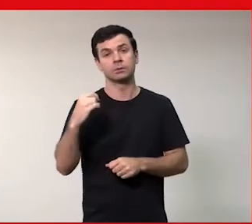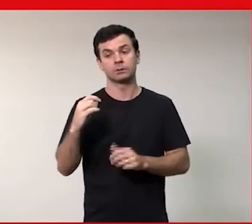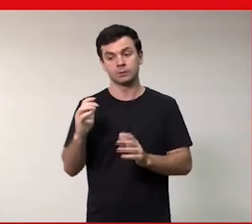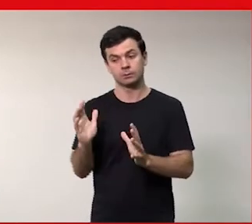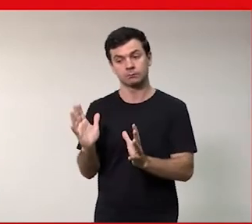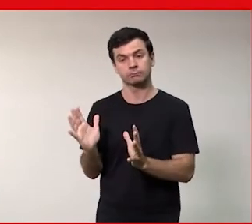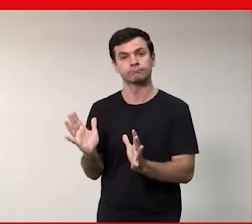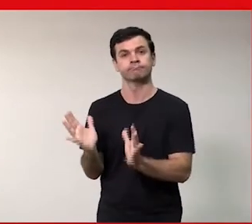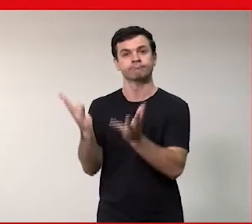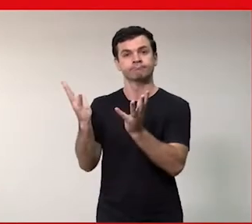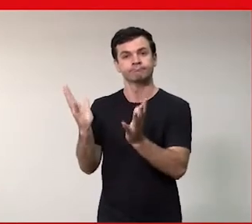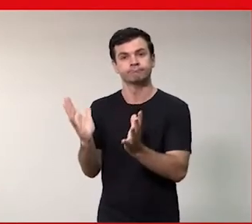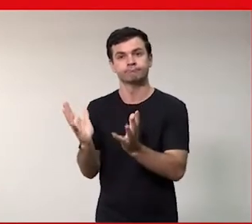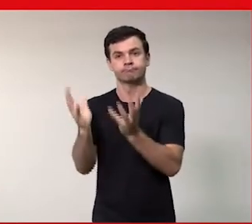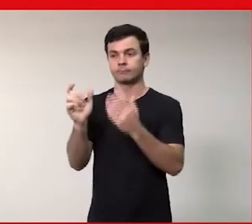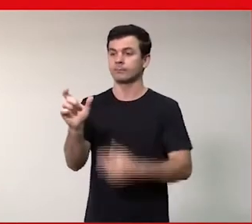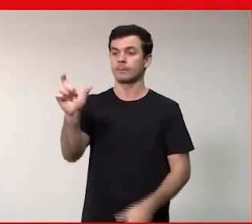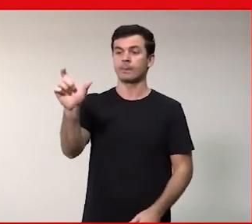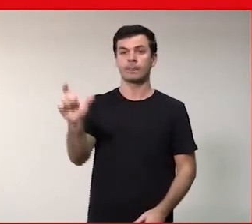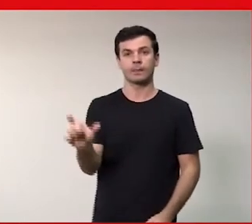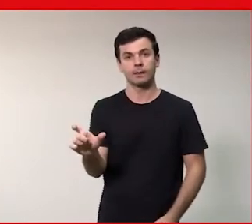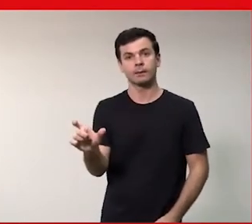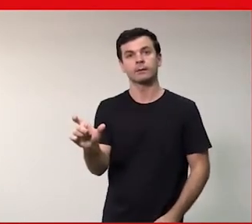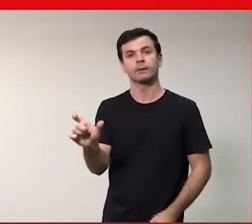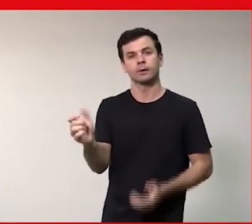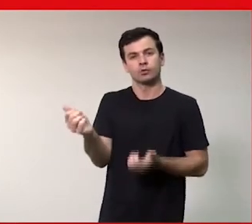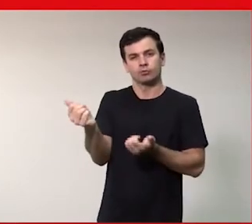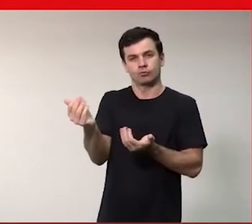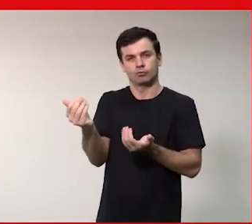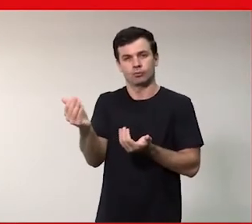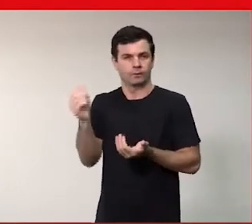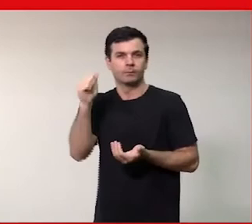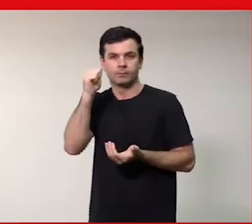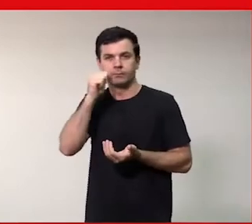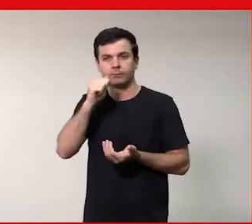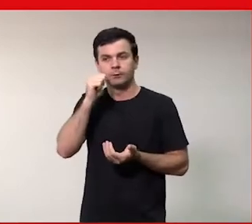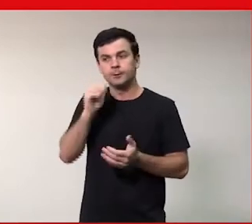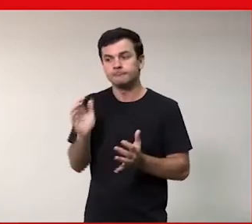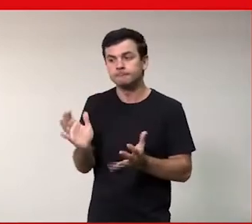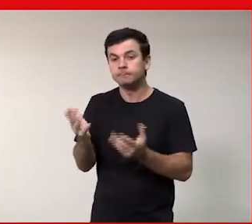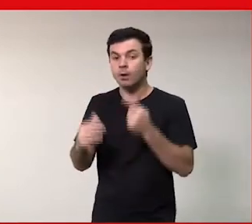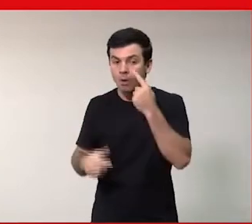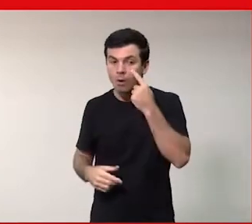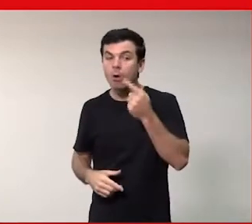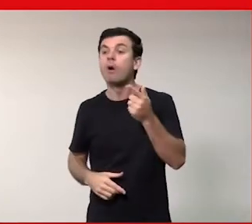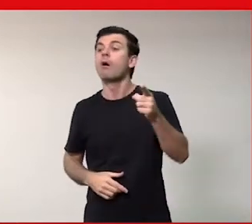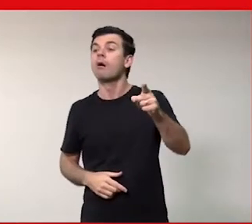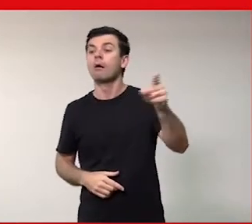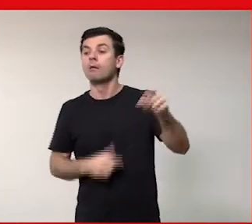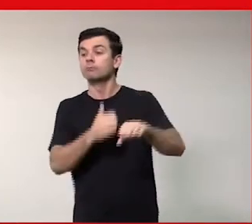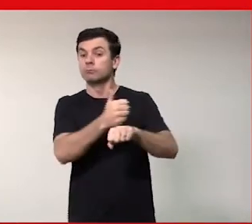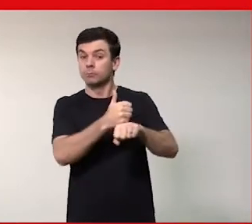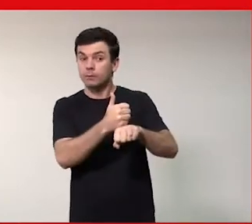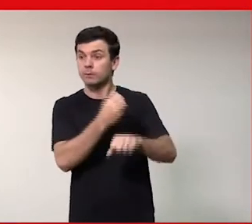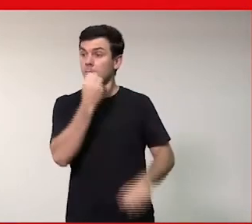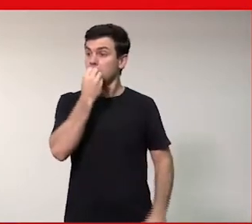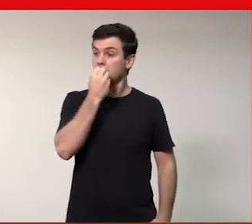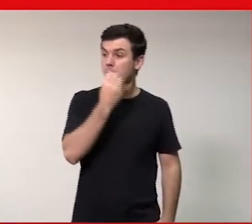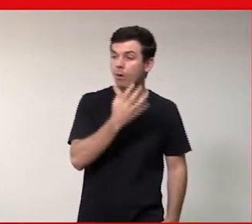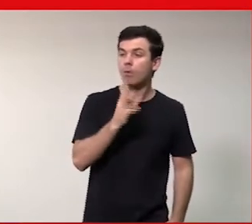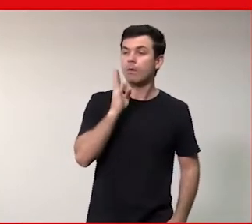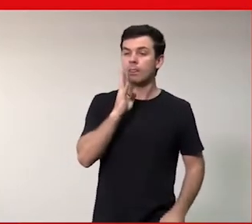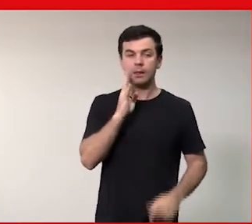ajudar as jovens a enxergar esse mercado esse mercado de